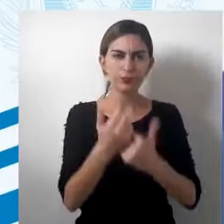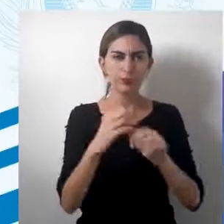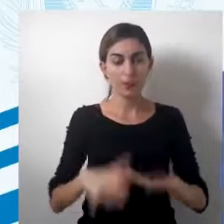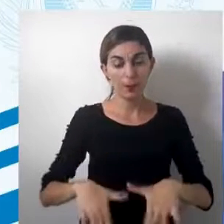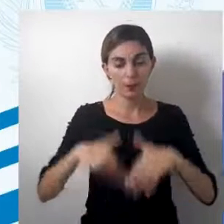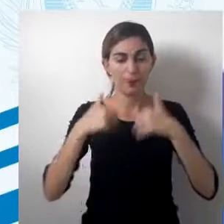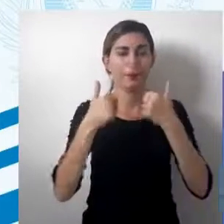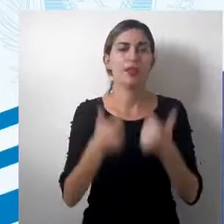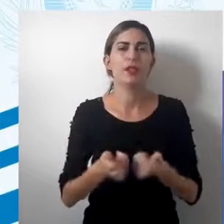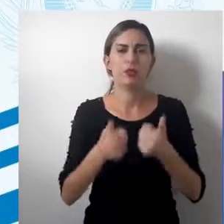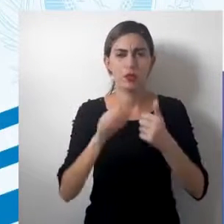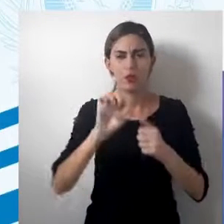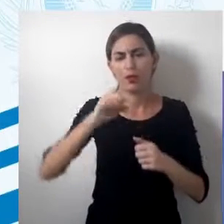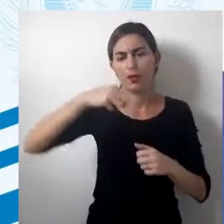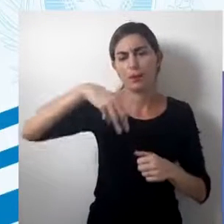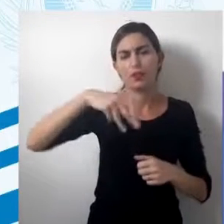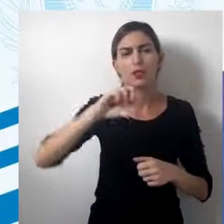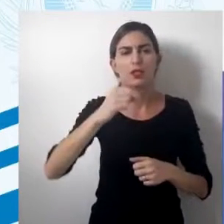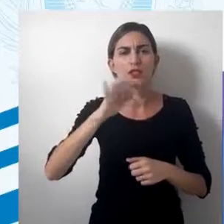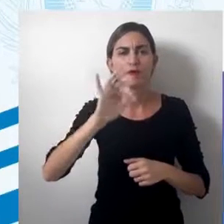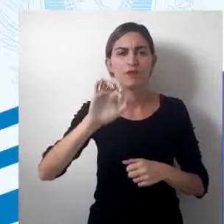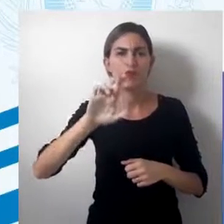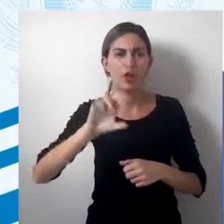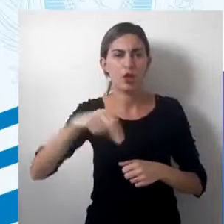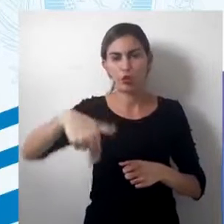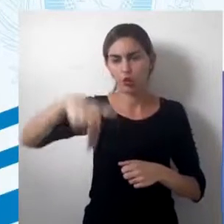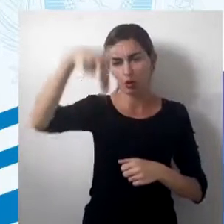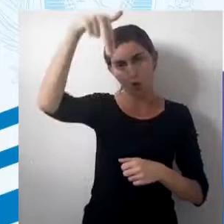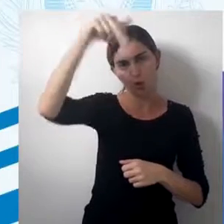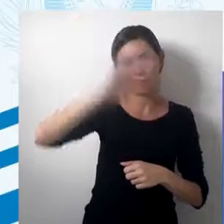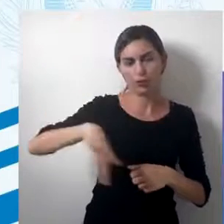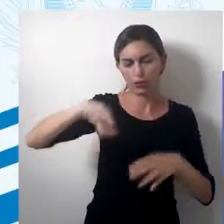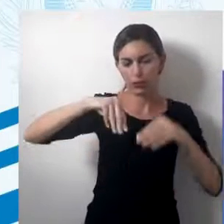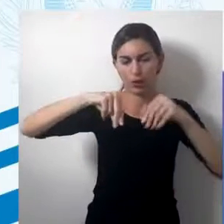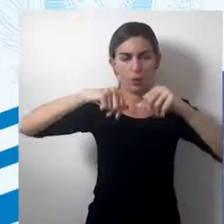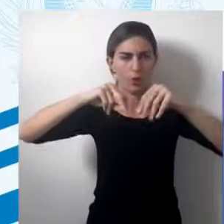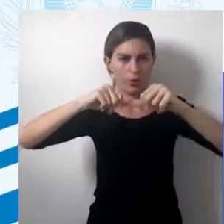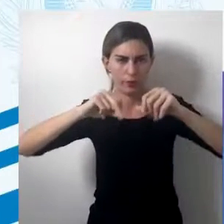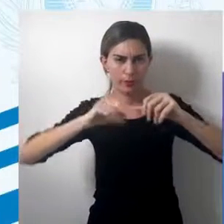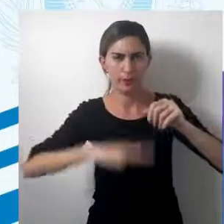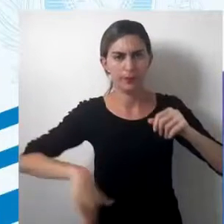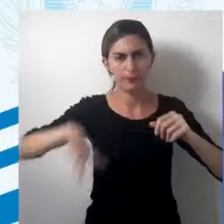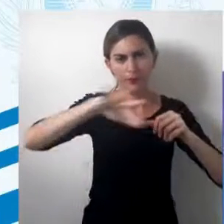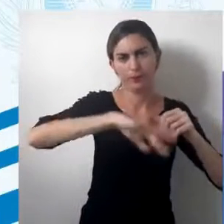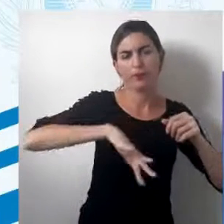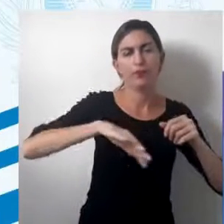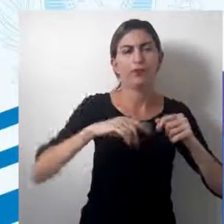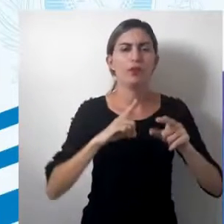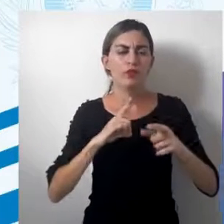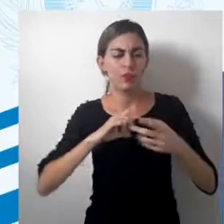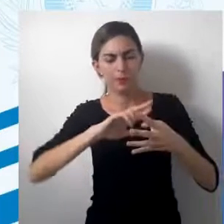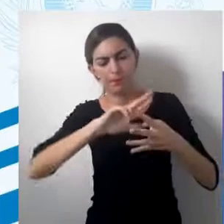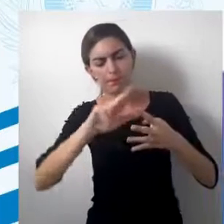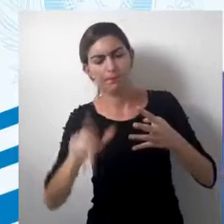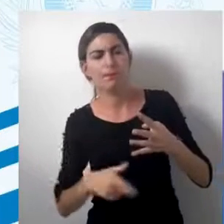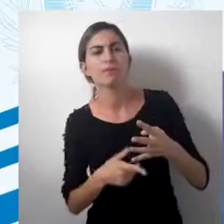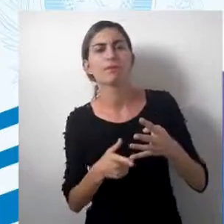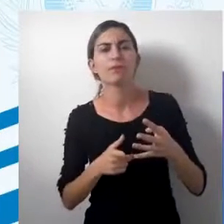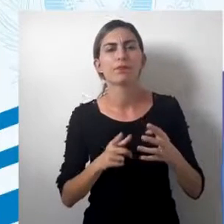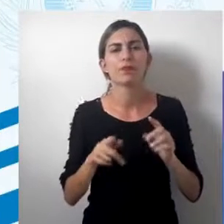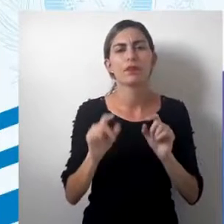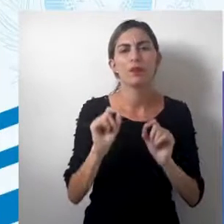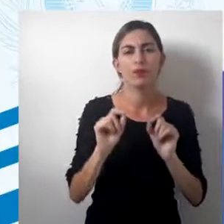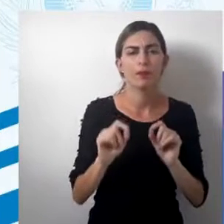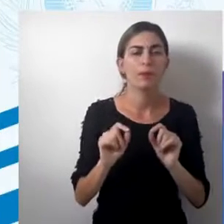mais precisão o hemisfério norte, que é o hemisfério das terras, e esse hemisfério é composto praticamente,